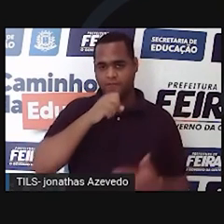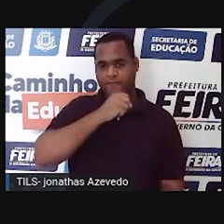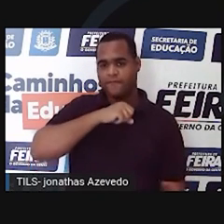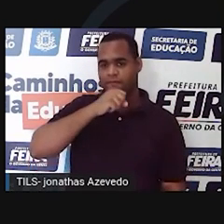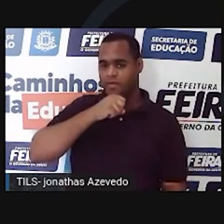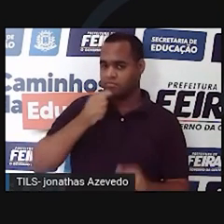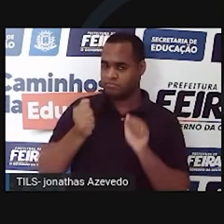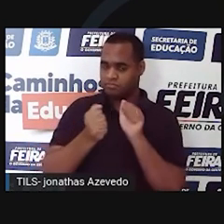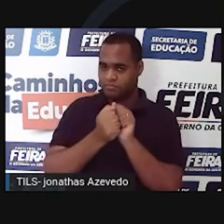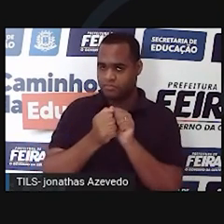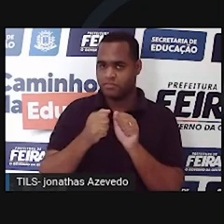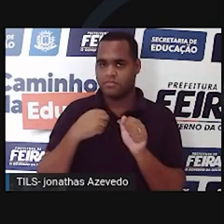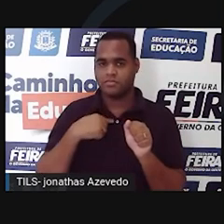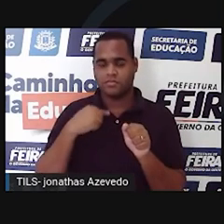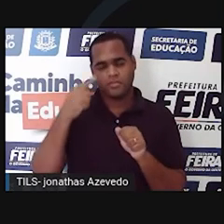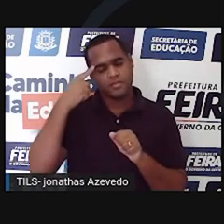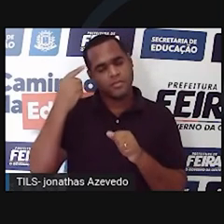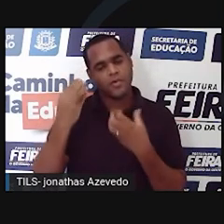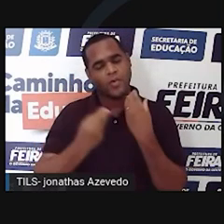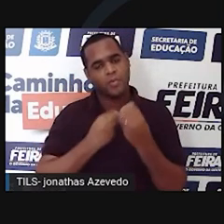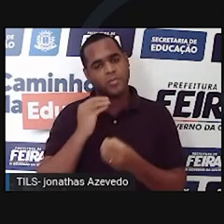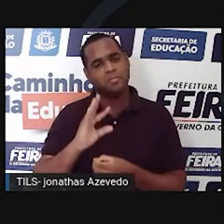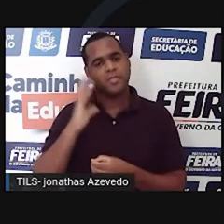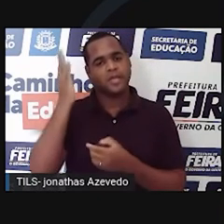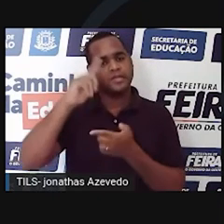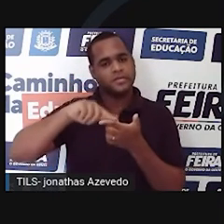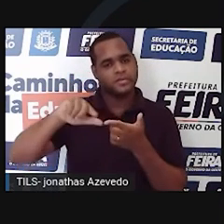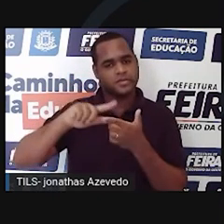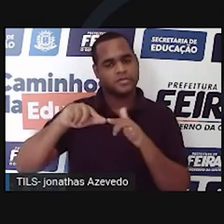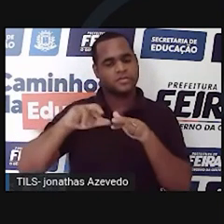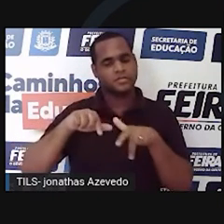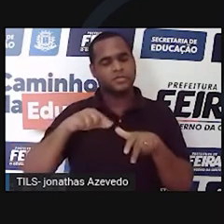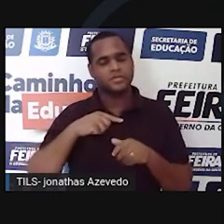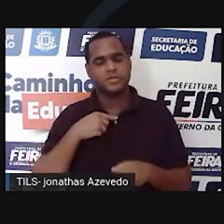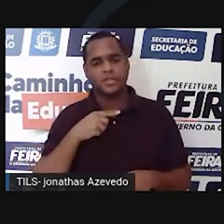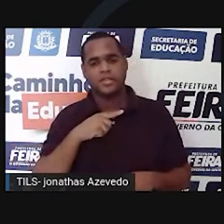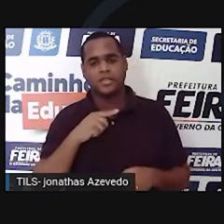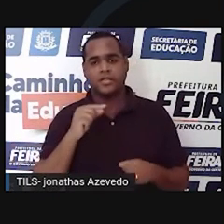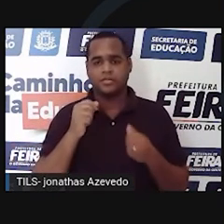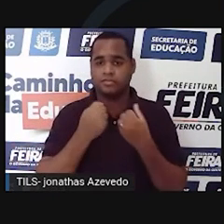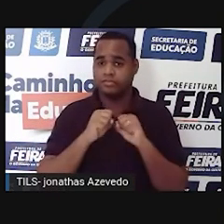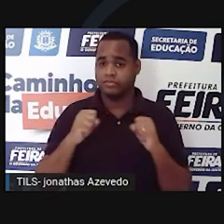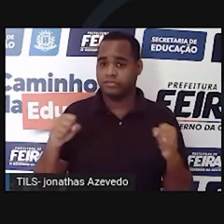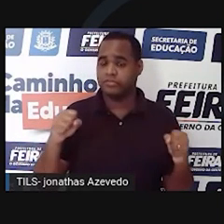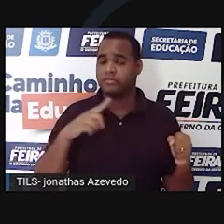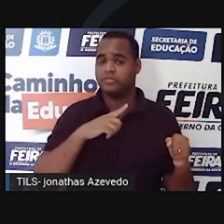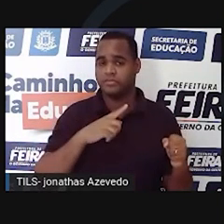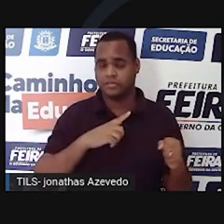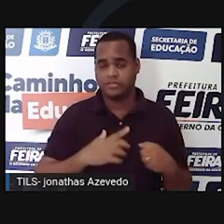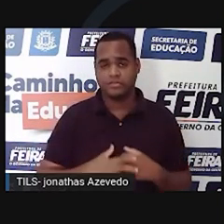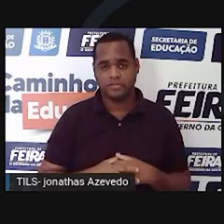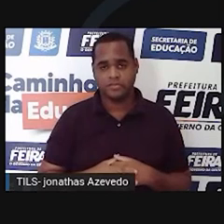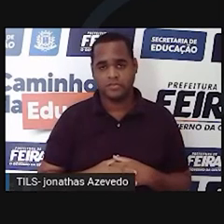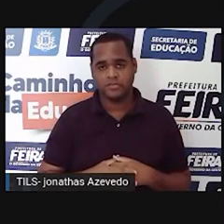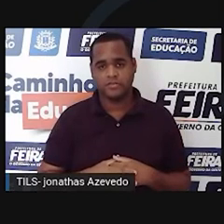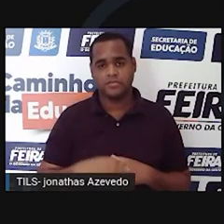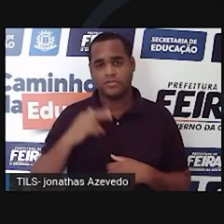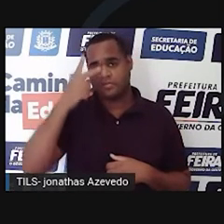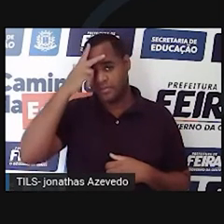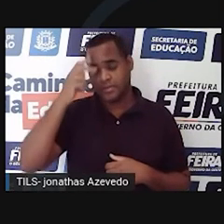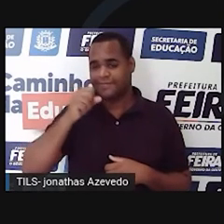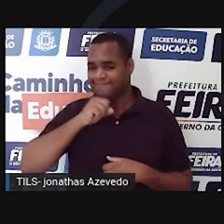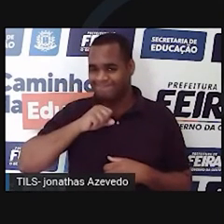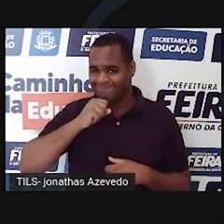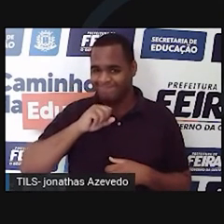a gente passava por situação que a gente tinha um medo muito grande porque não sabia as pessoas mais